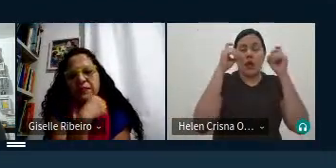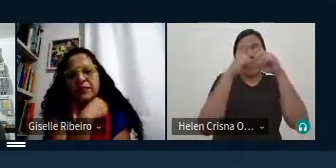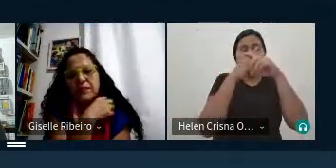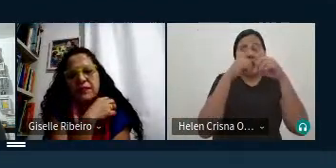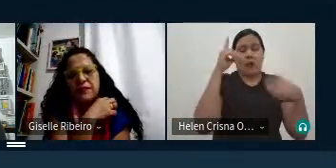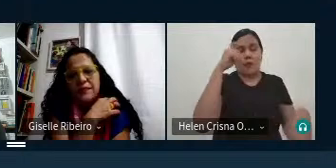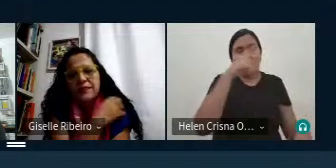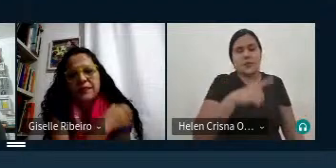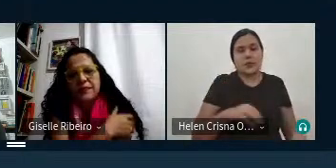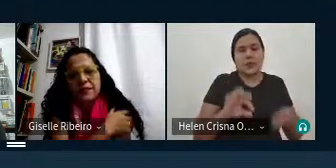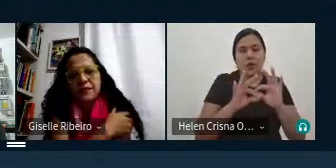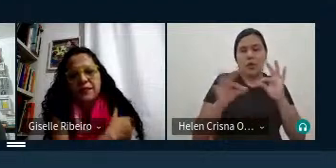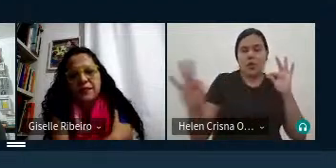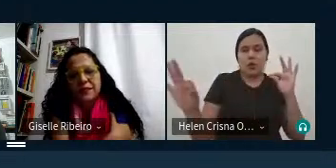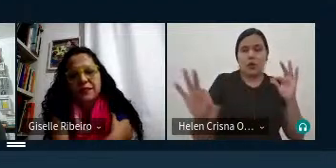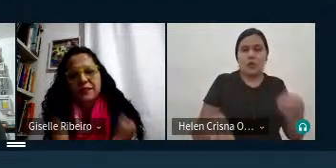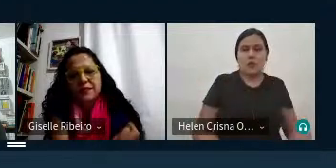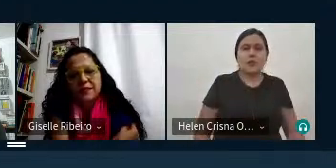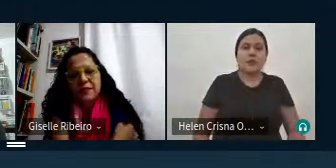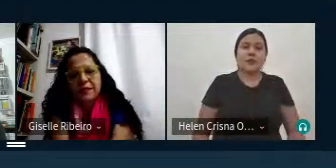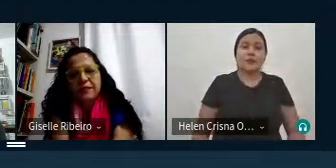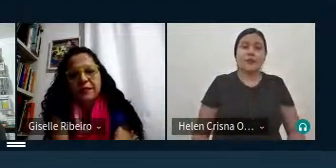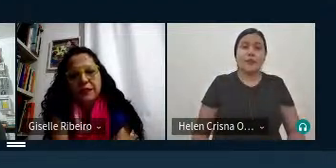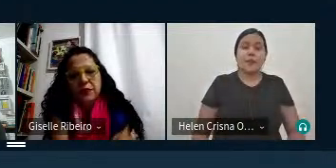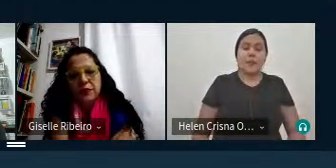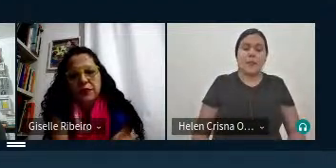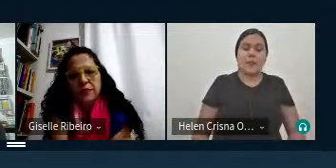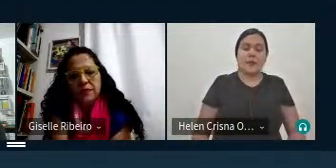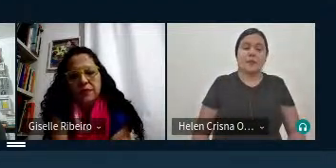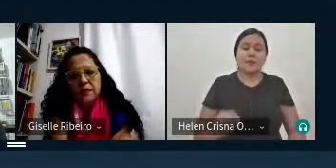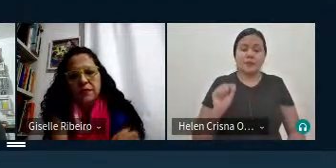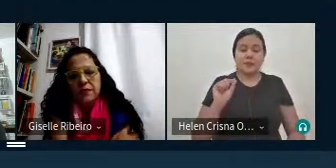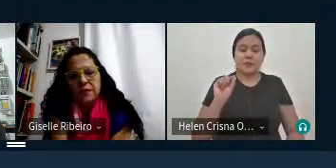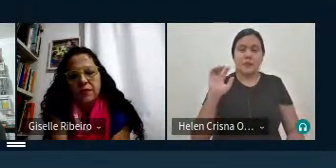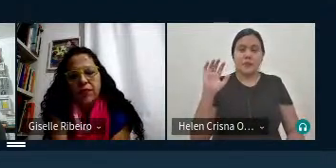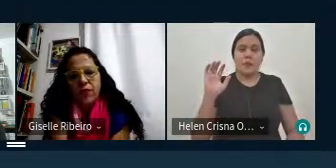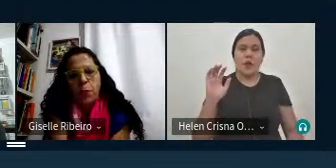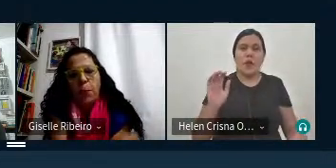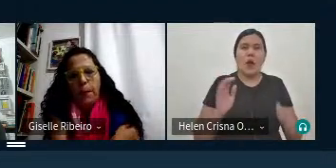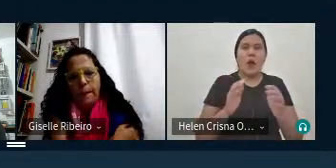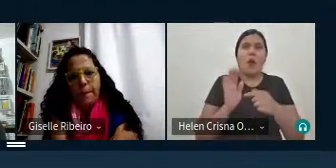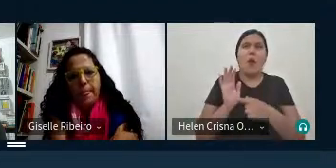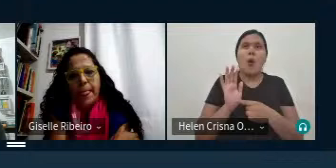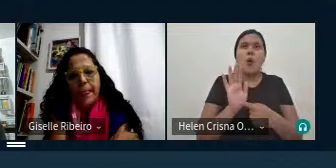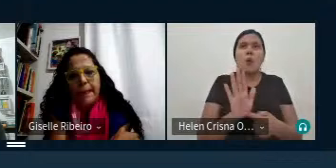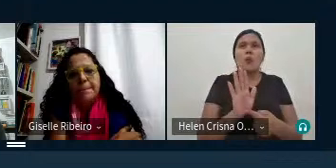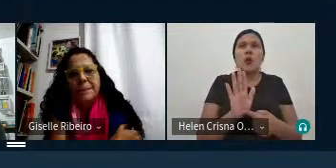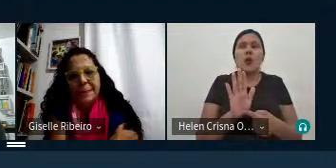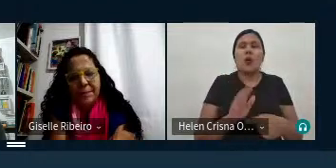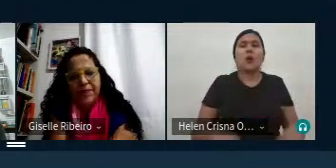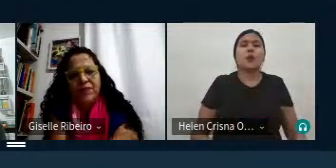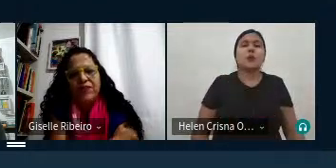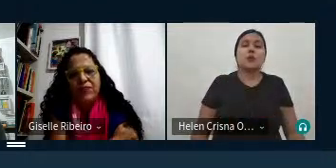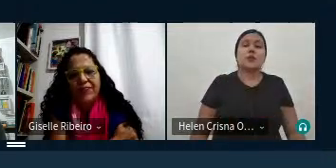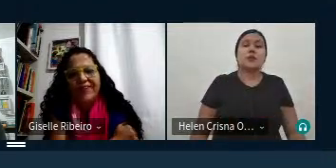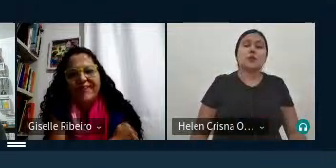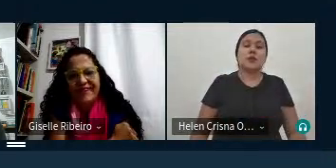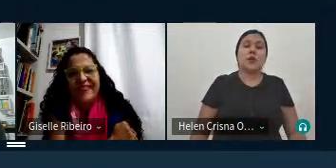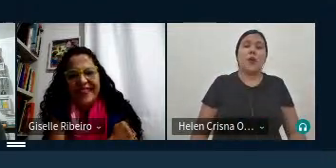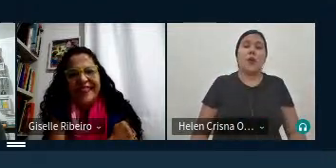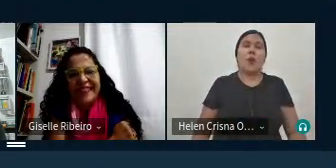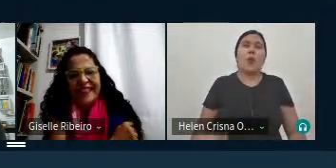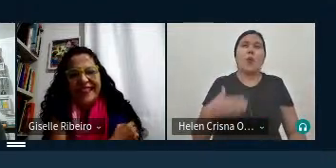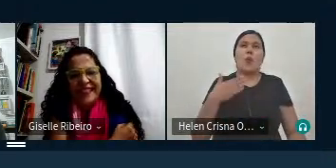distanciamento e não e com isso acaba não repassando não possibilitando o mesmo sabor